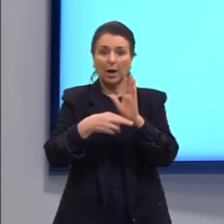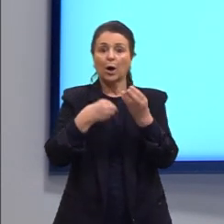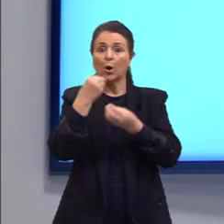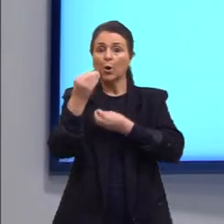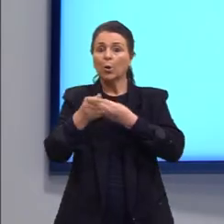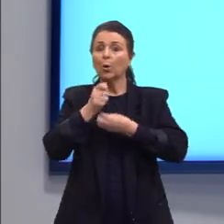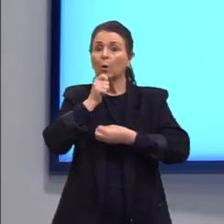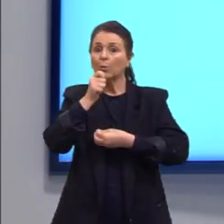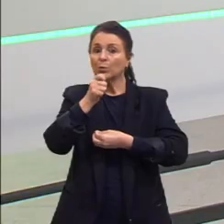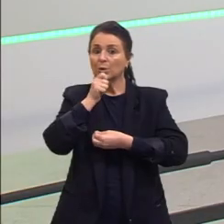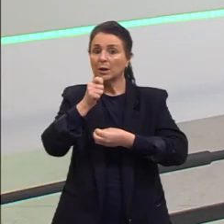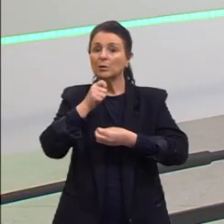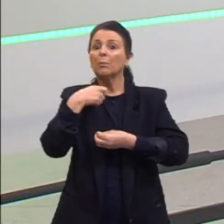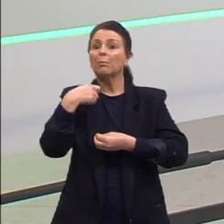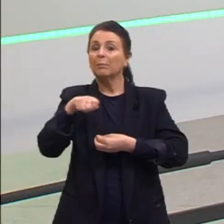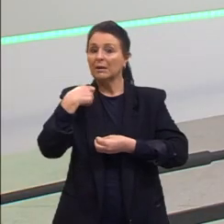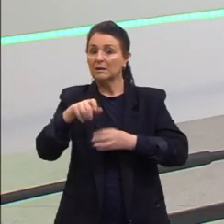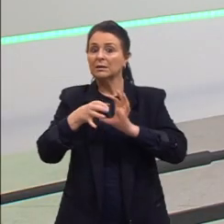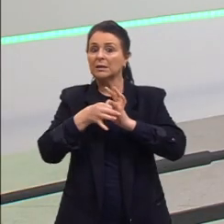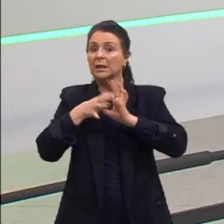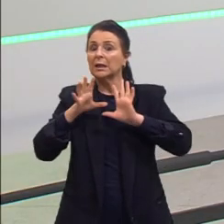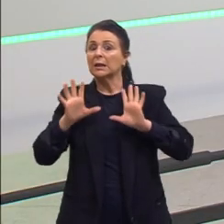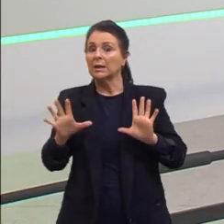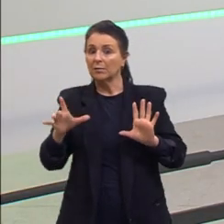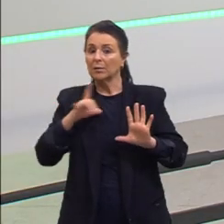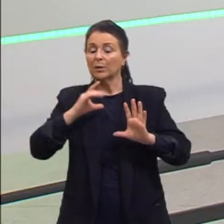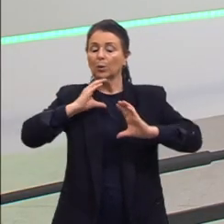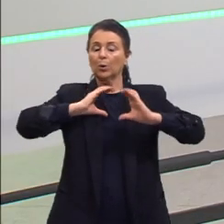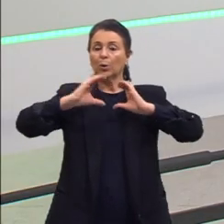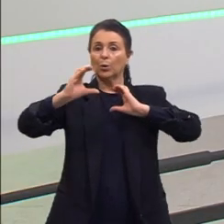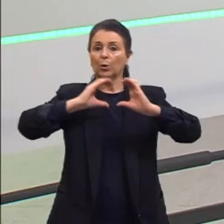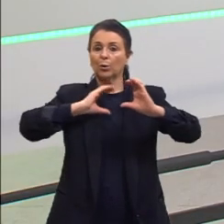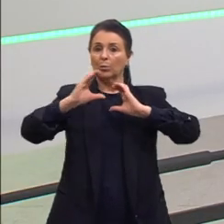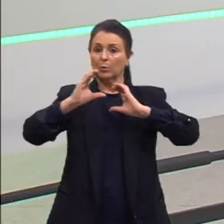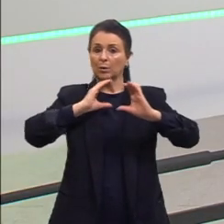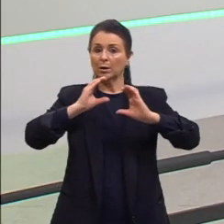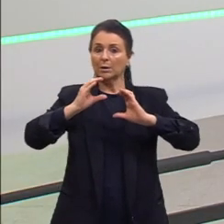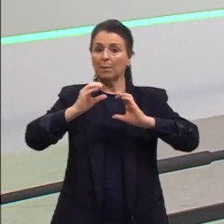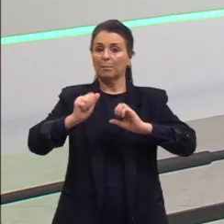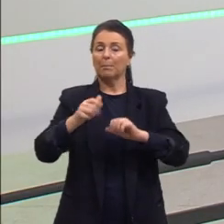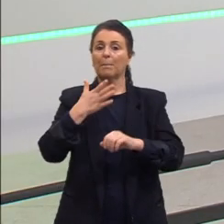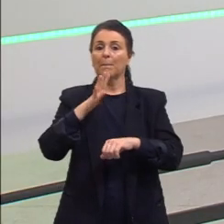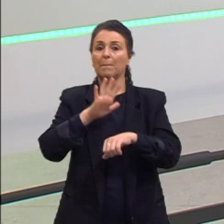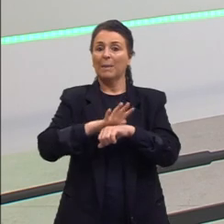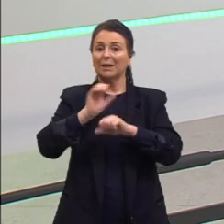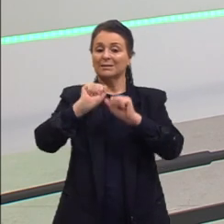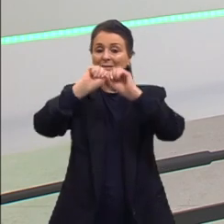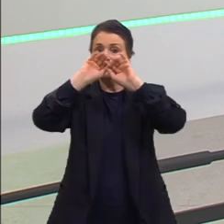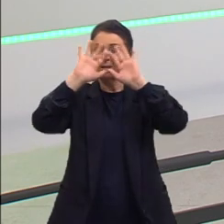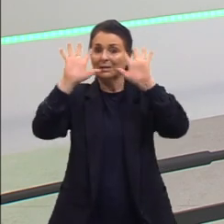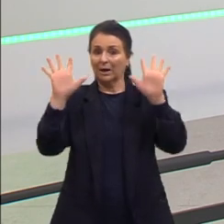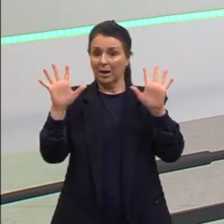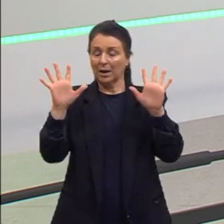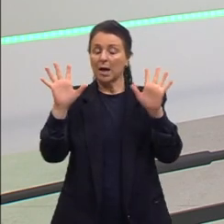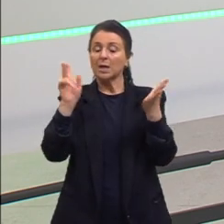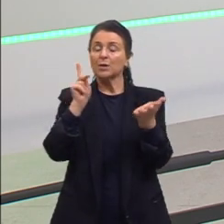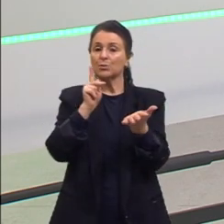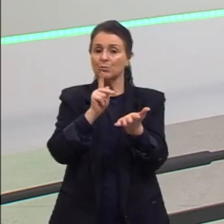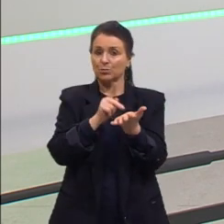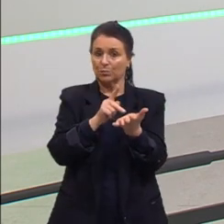livre, para que a gente pudesse ter então uma comunicação mais transparente e fidedigna.